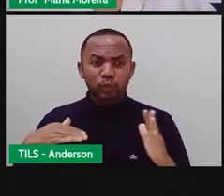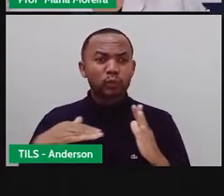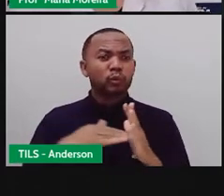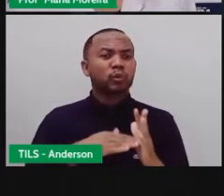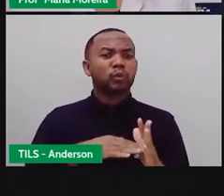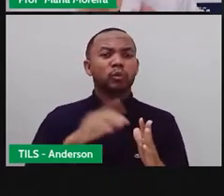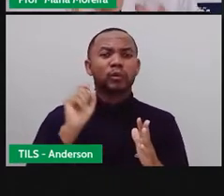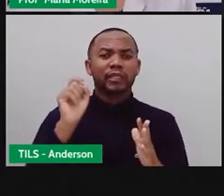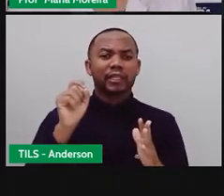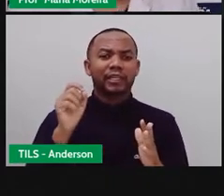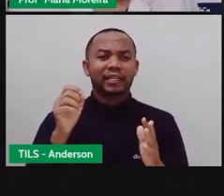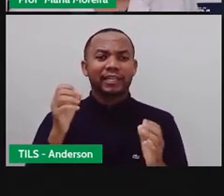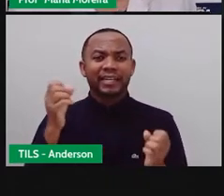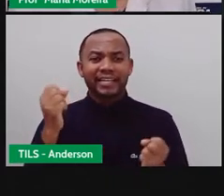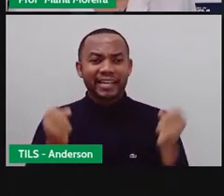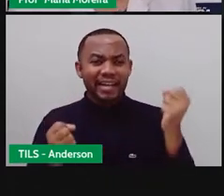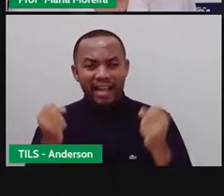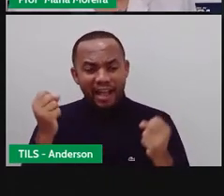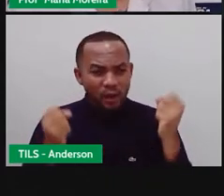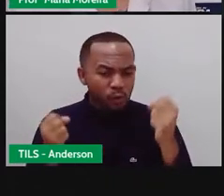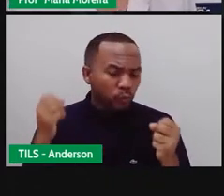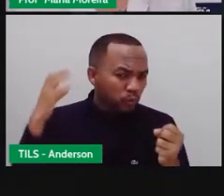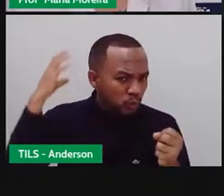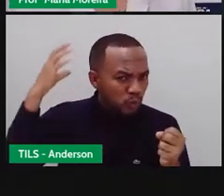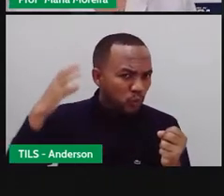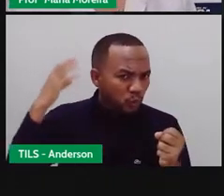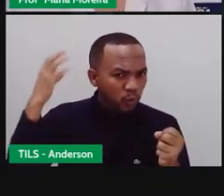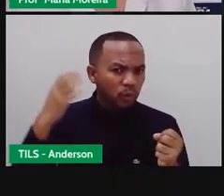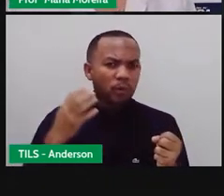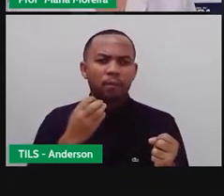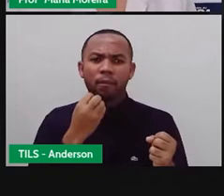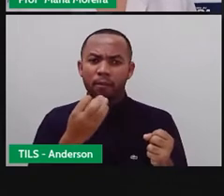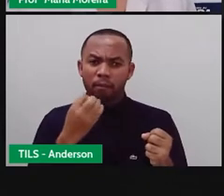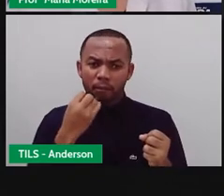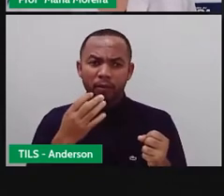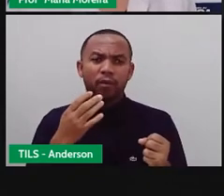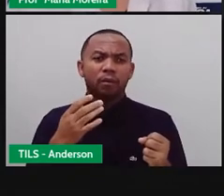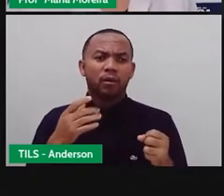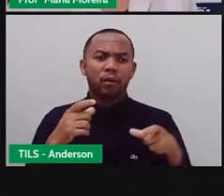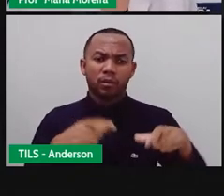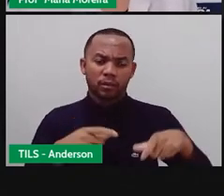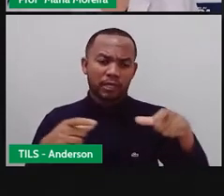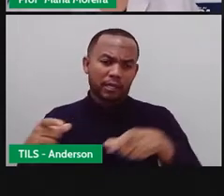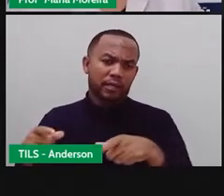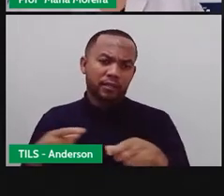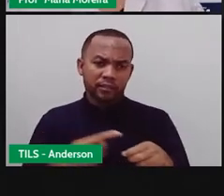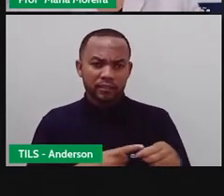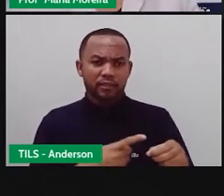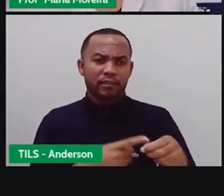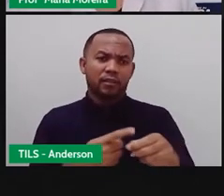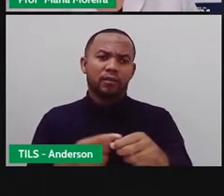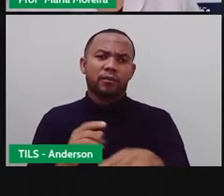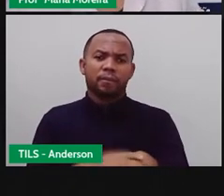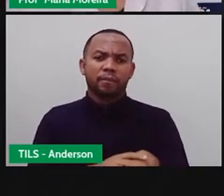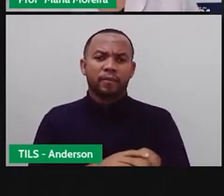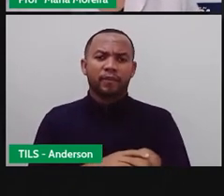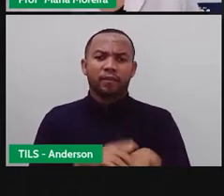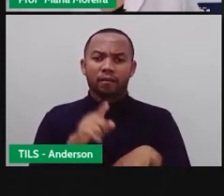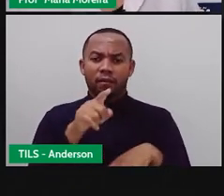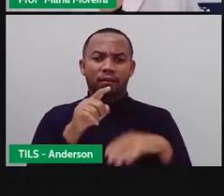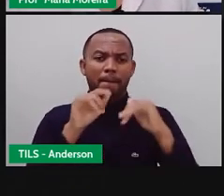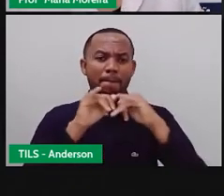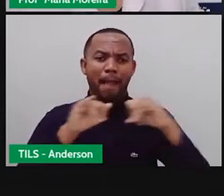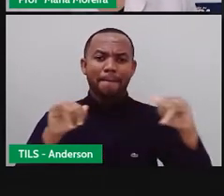carro de som, ele faz muito sucesso. Muito sucesso mesmo, não é isso? Principalmente no quesito propaganda.